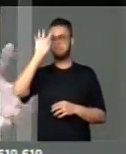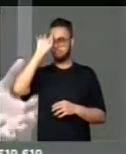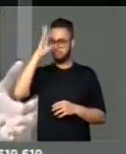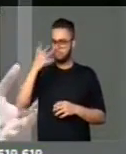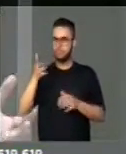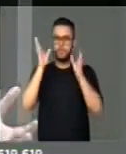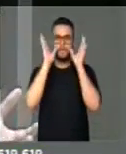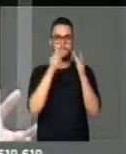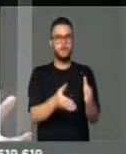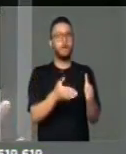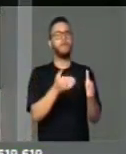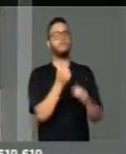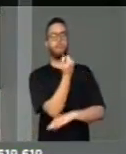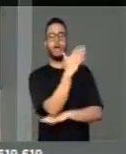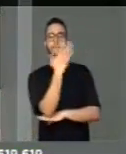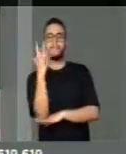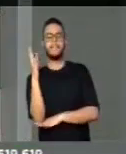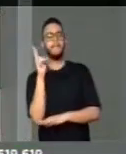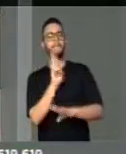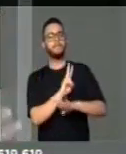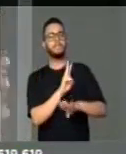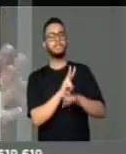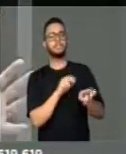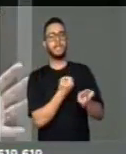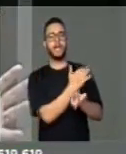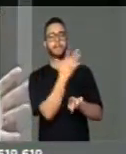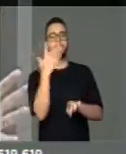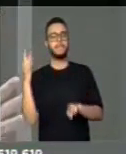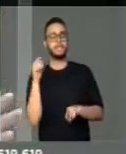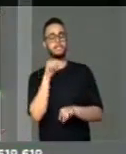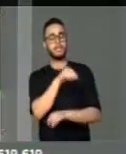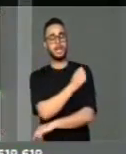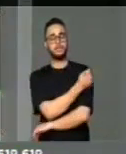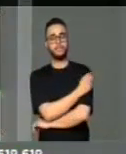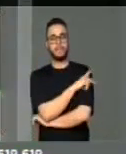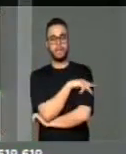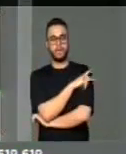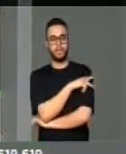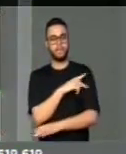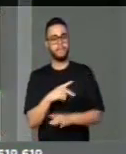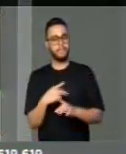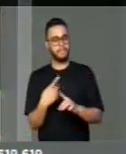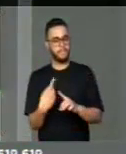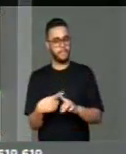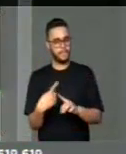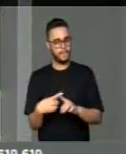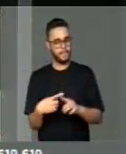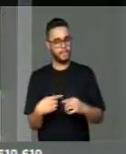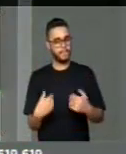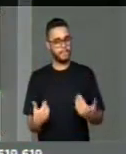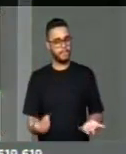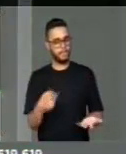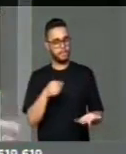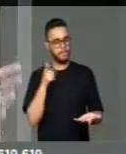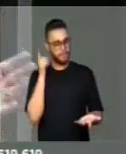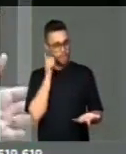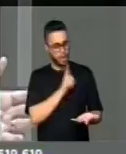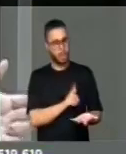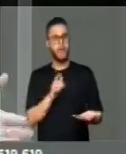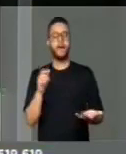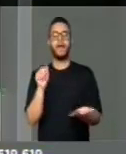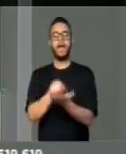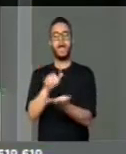preocupação da preservação do meio ambiente no nosso estado do Piauí, por ele ter empetrado uma ação civil pública, por ter